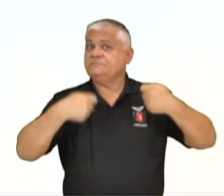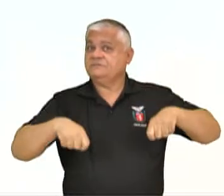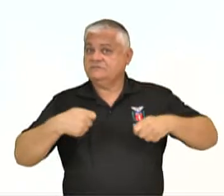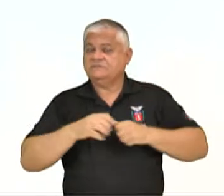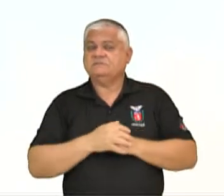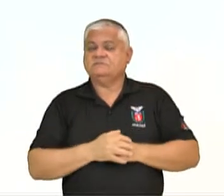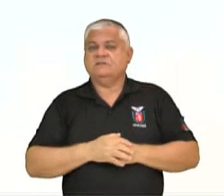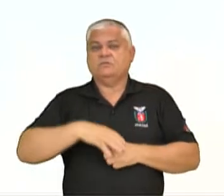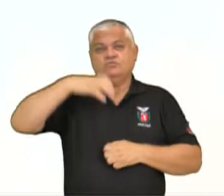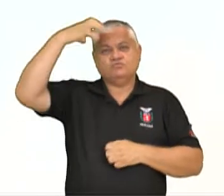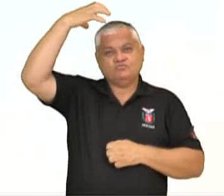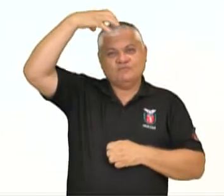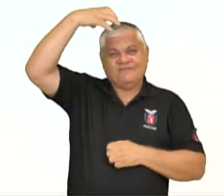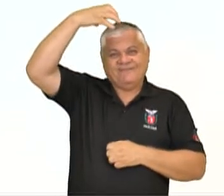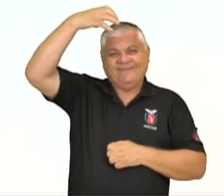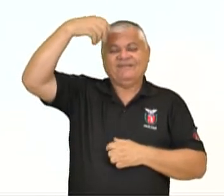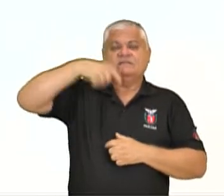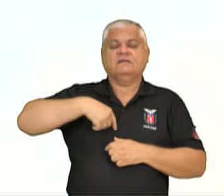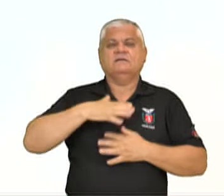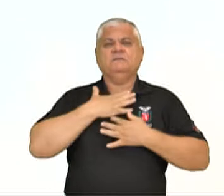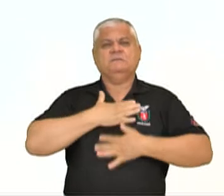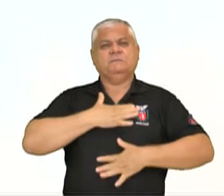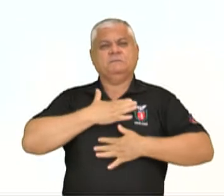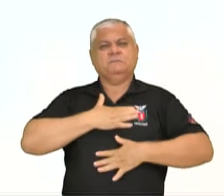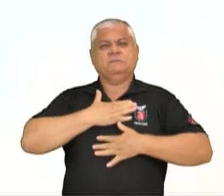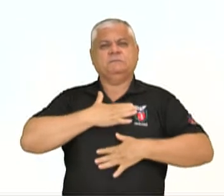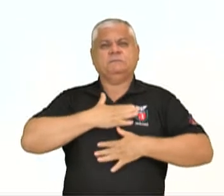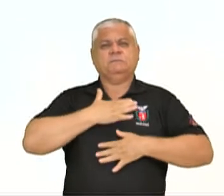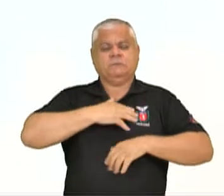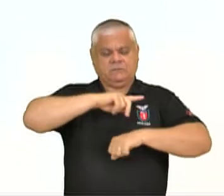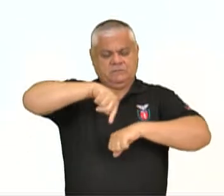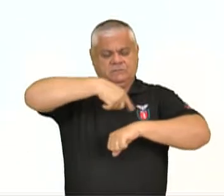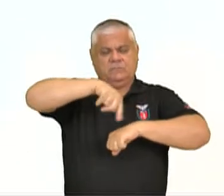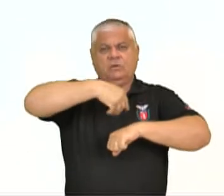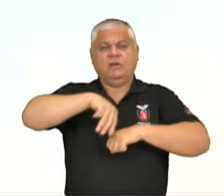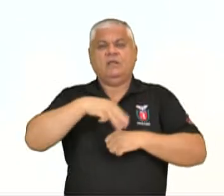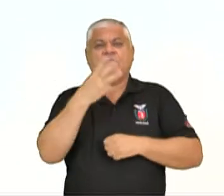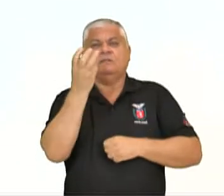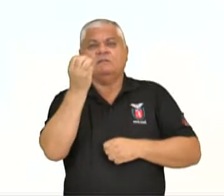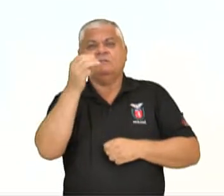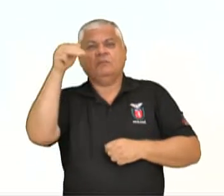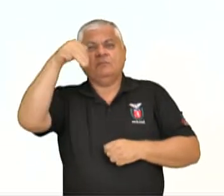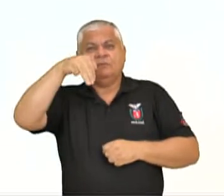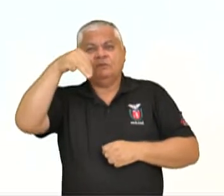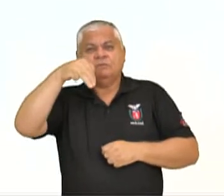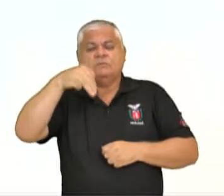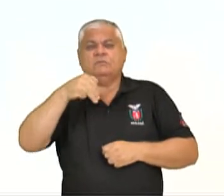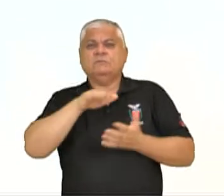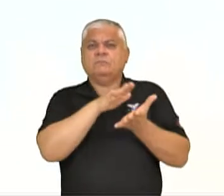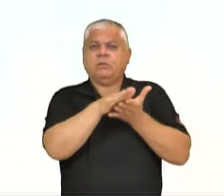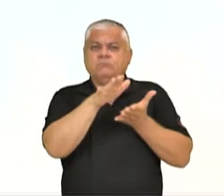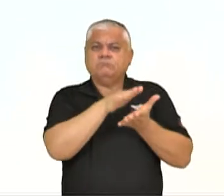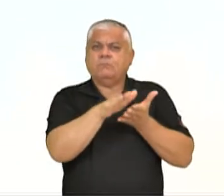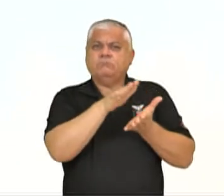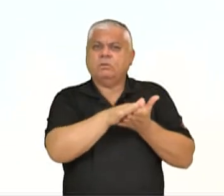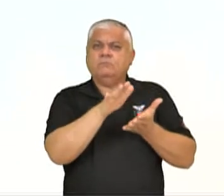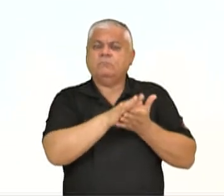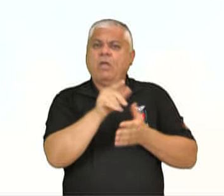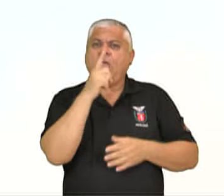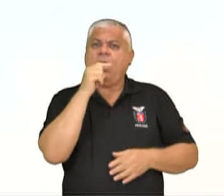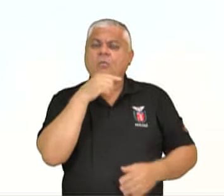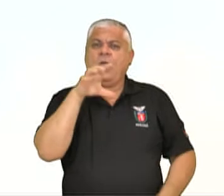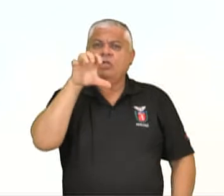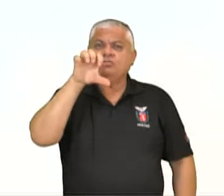desenho de um chuveiro, né, e as informações ali. Para um banho de chuveiro elétrico de 30 minutos, são gastos aproximadamente